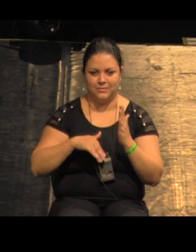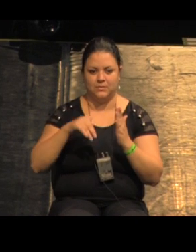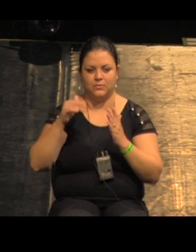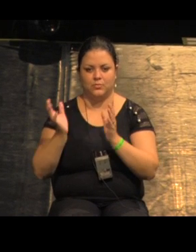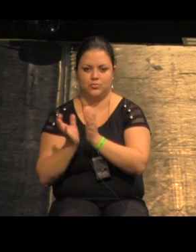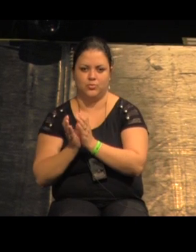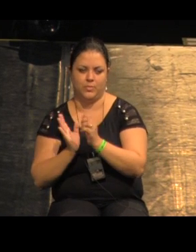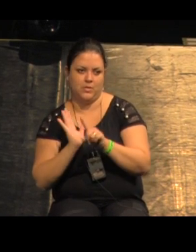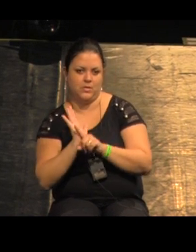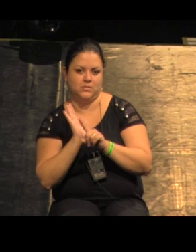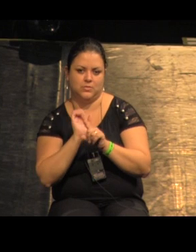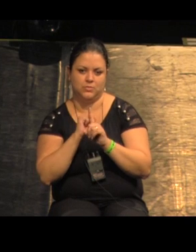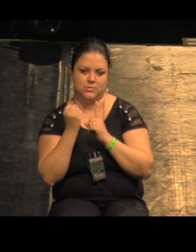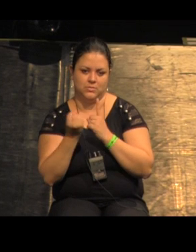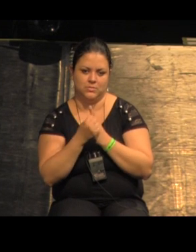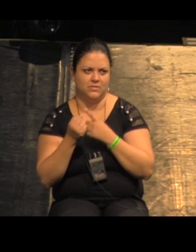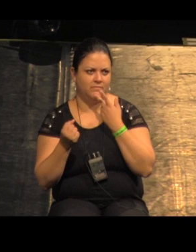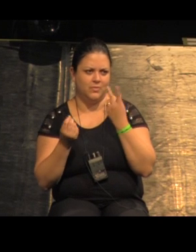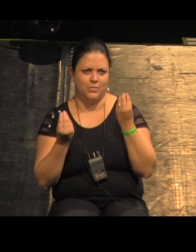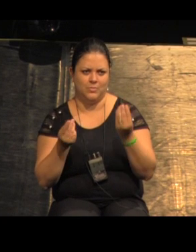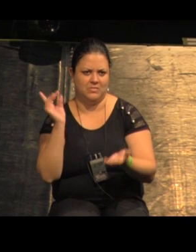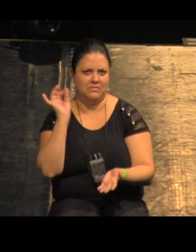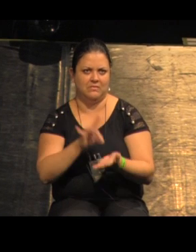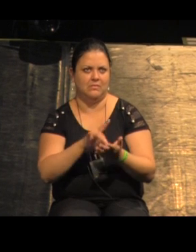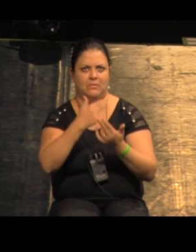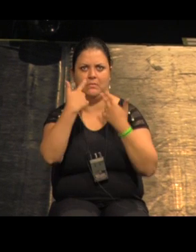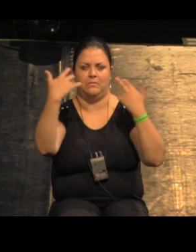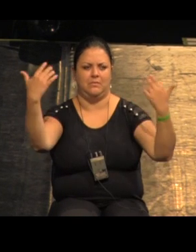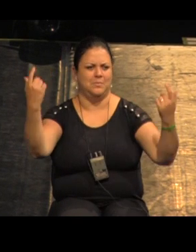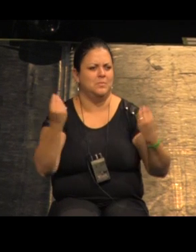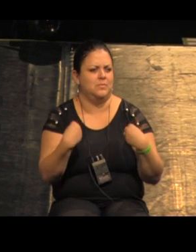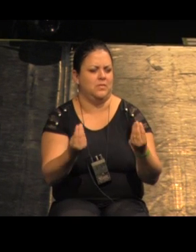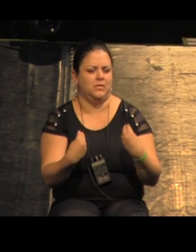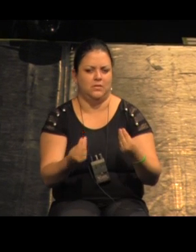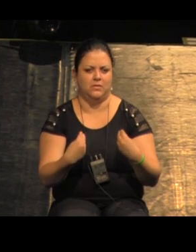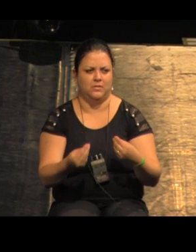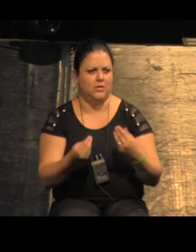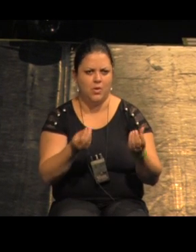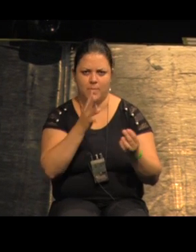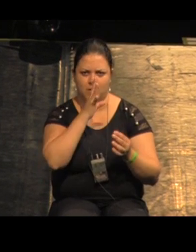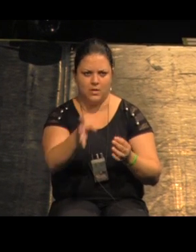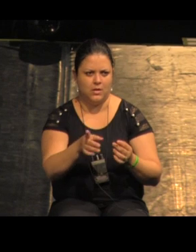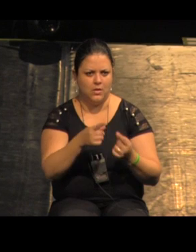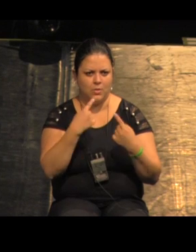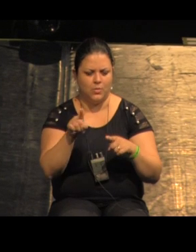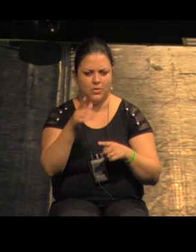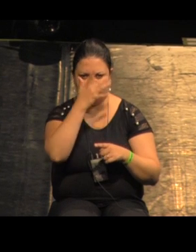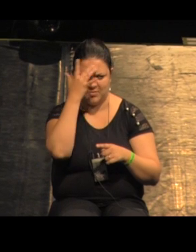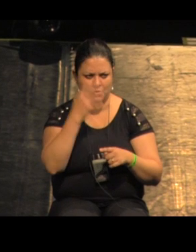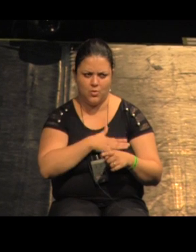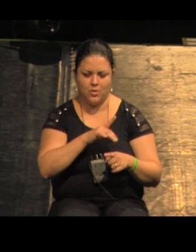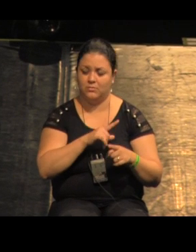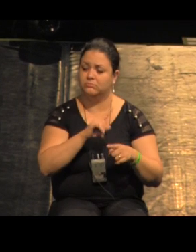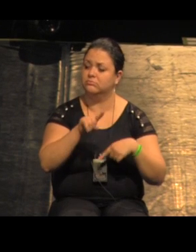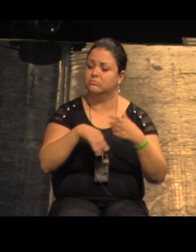falharam eles disseram que a gente ele estava sendo muito literal botando essa aquarela baiana super colorida que ia ser ofensivo eles adoraram gostaram